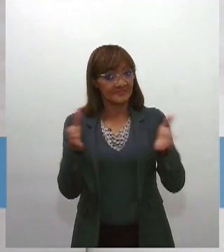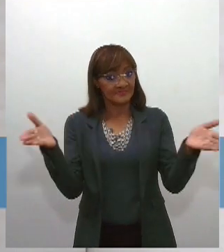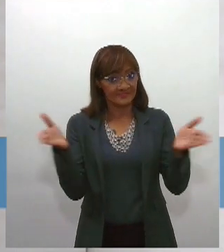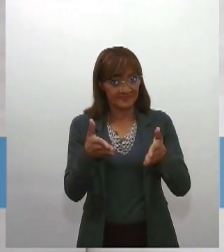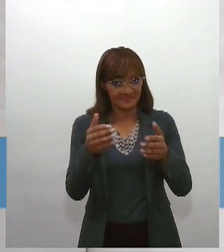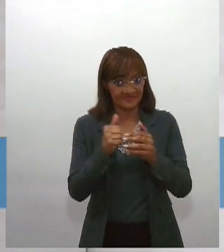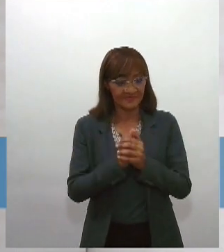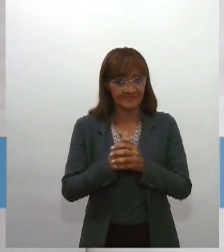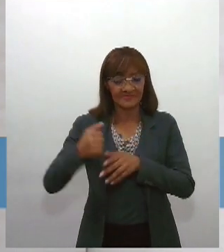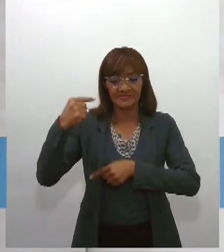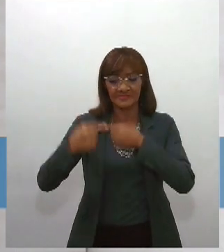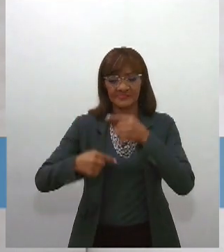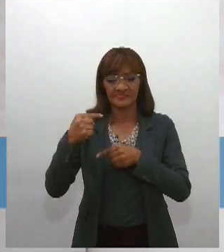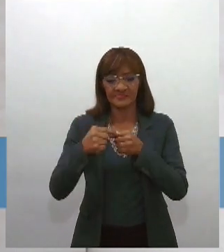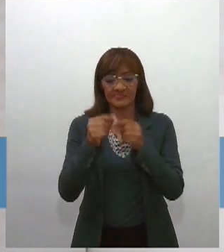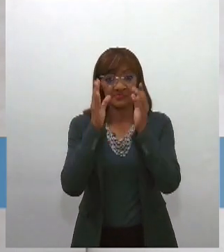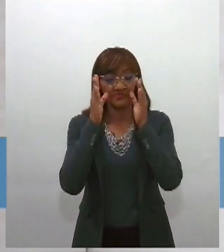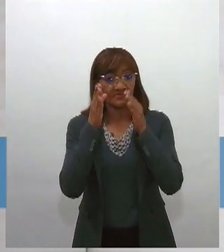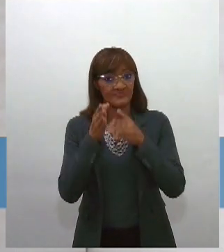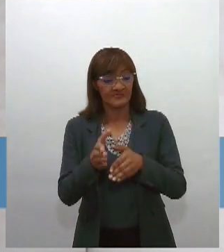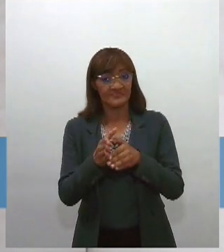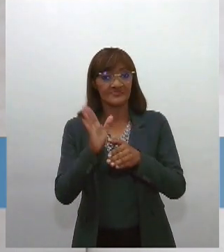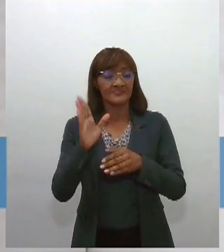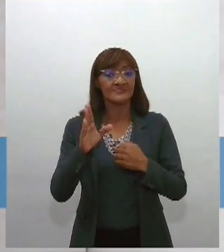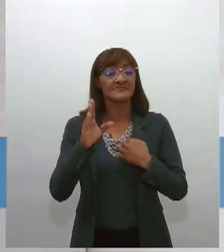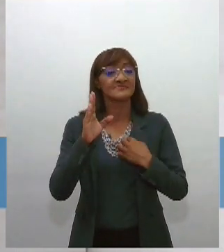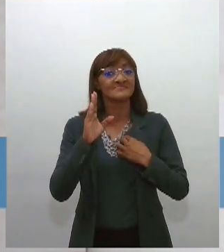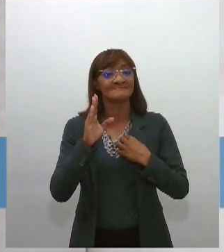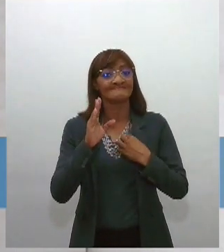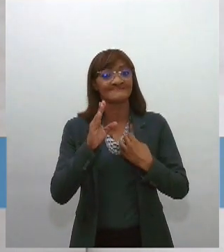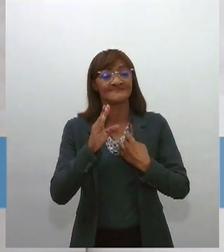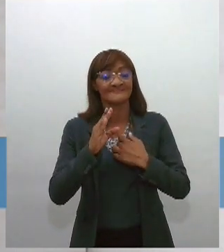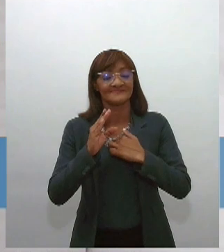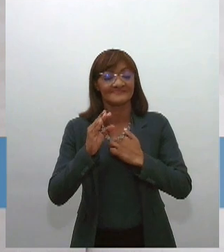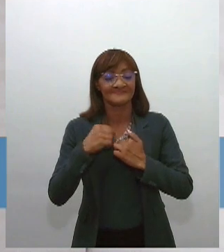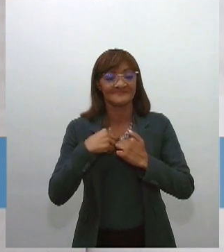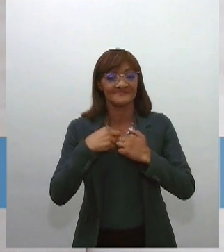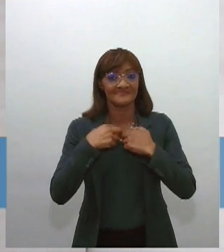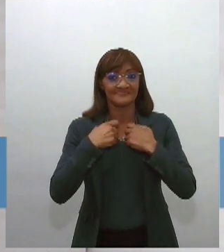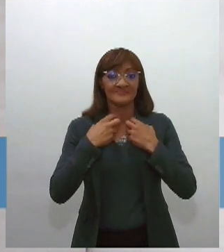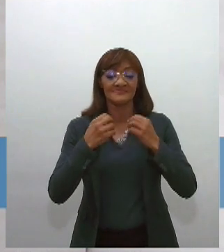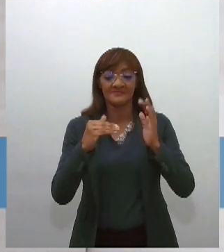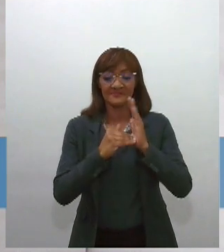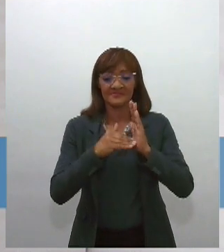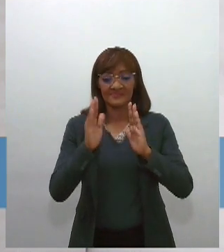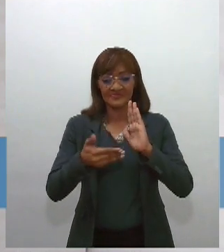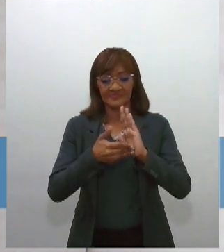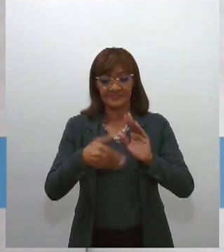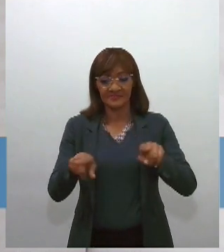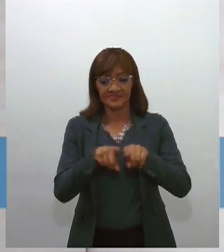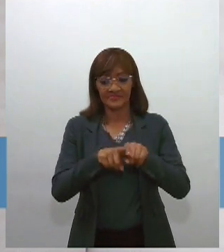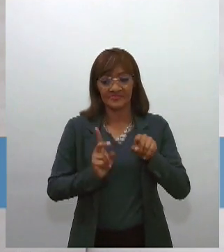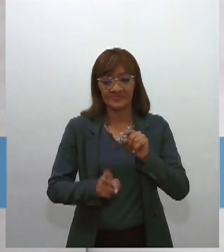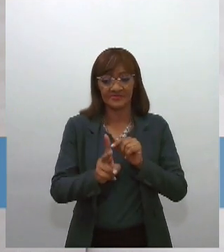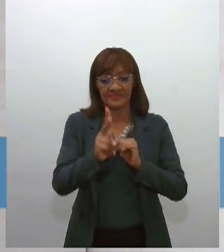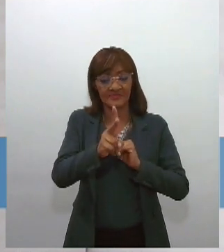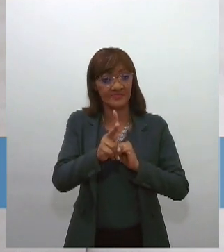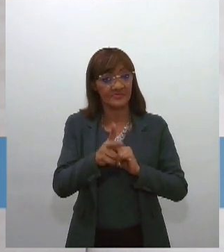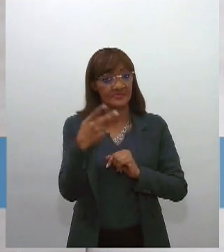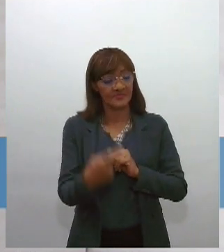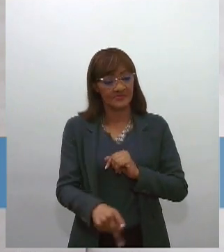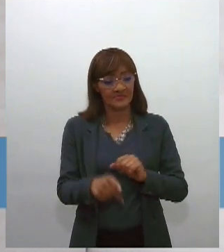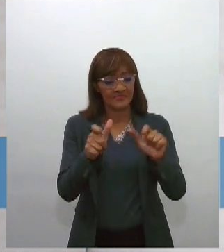pautados na Câmara dos Deputados e no Senado Federal, sempre conectando seus aspectos locais, regionais e